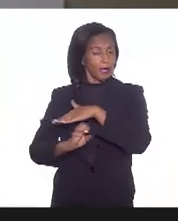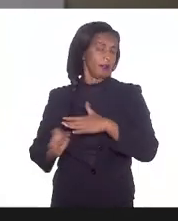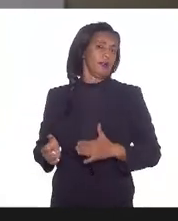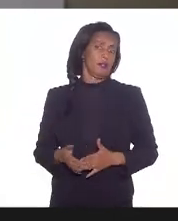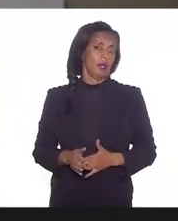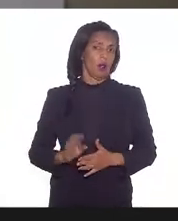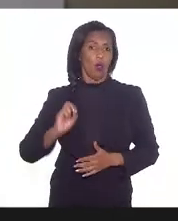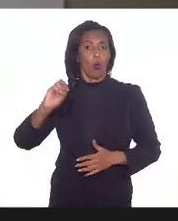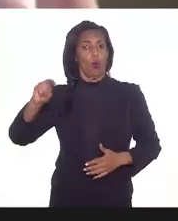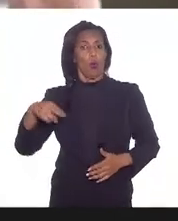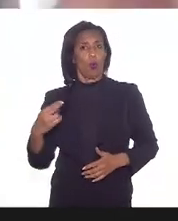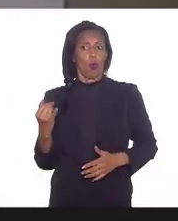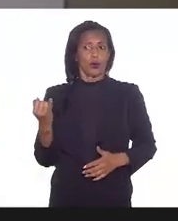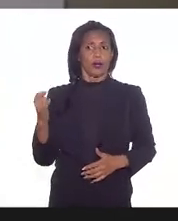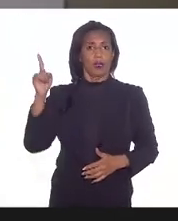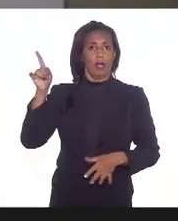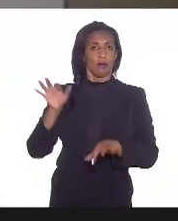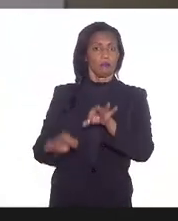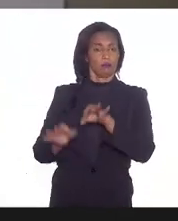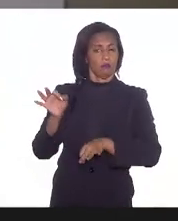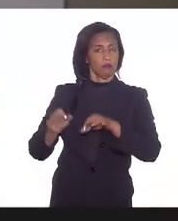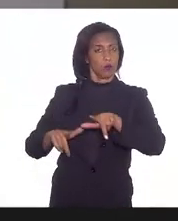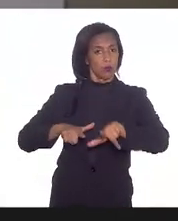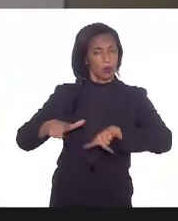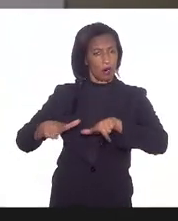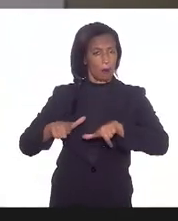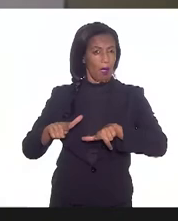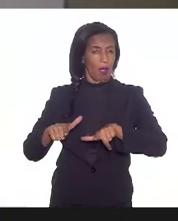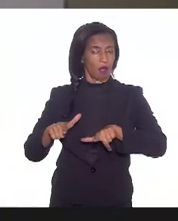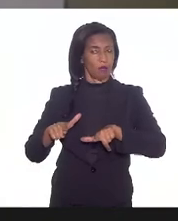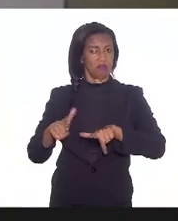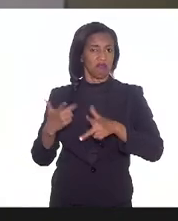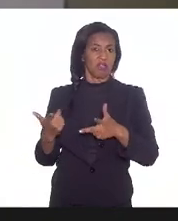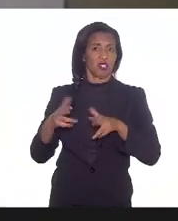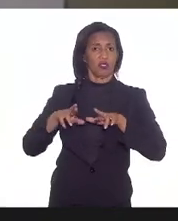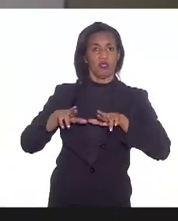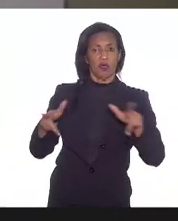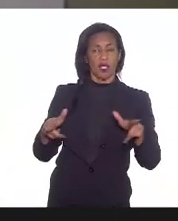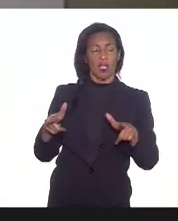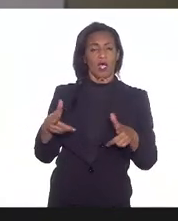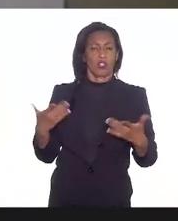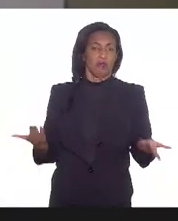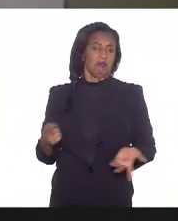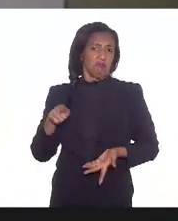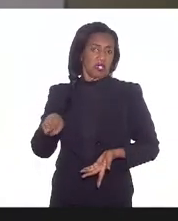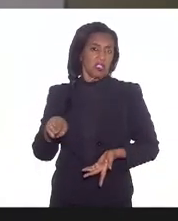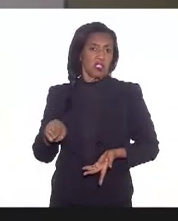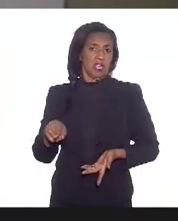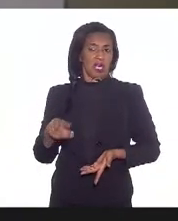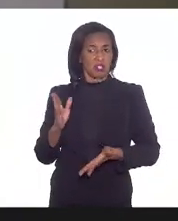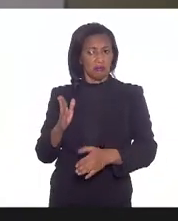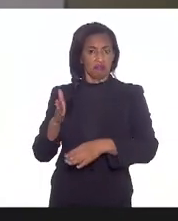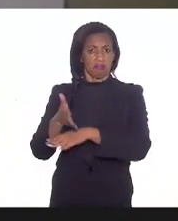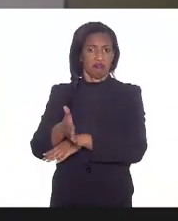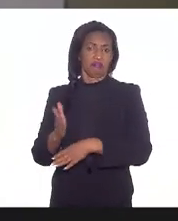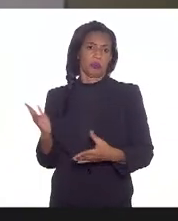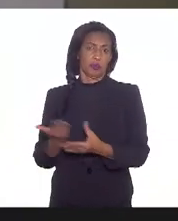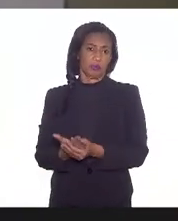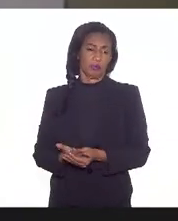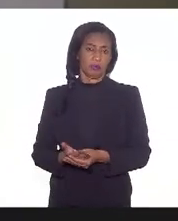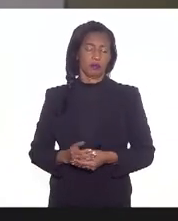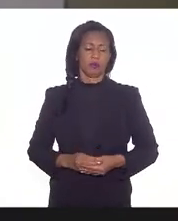se lá na Justiça do Trabalho funciona um pouco diferente mas enfim que eles tomem as medidas judiciais cabíveis